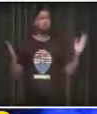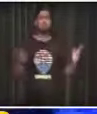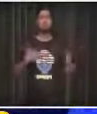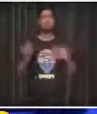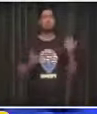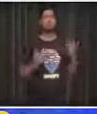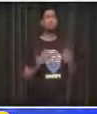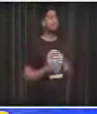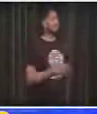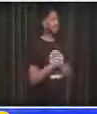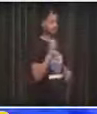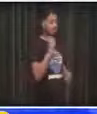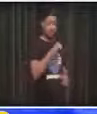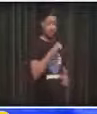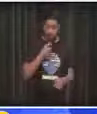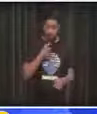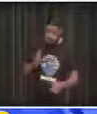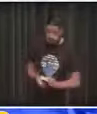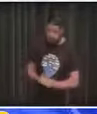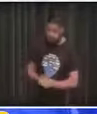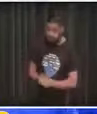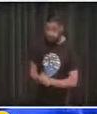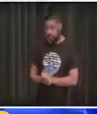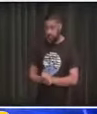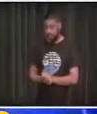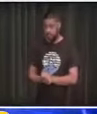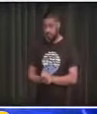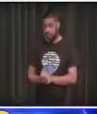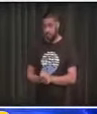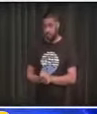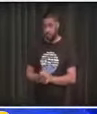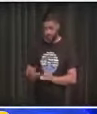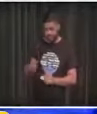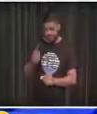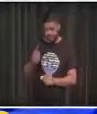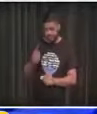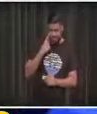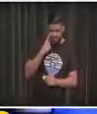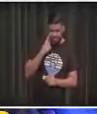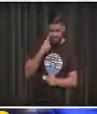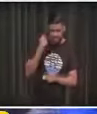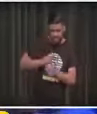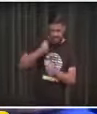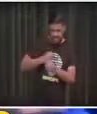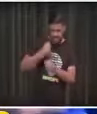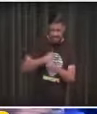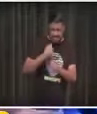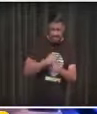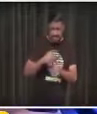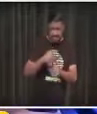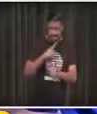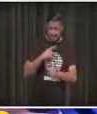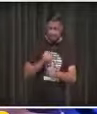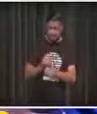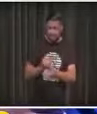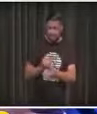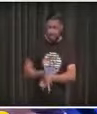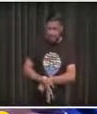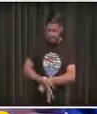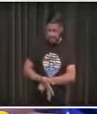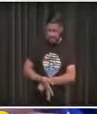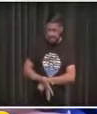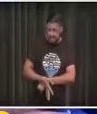astral. Aí a mamãe chega e diz, Você viu a chacina que aconteceu de madrugada hoje?